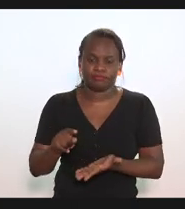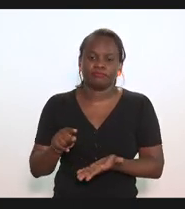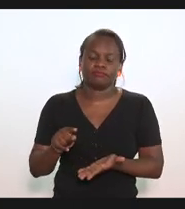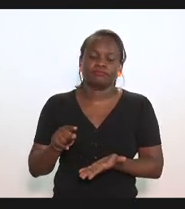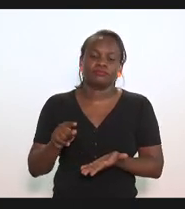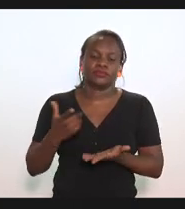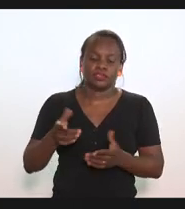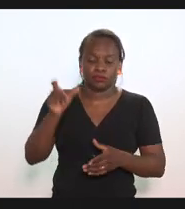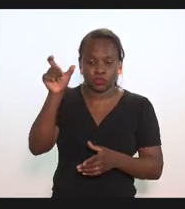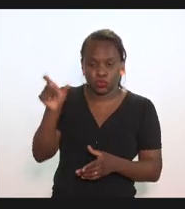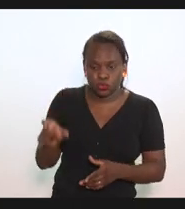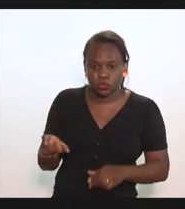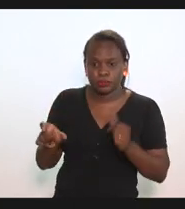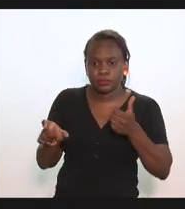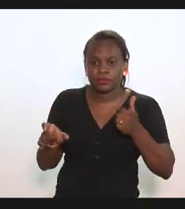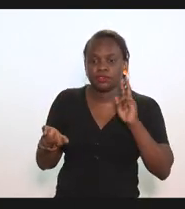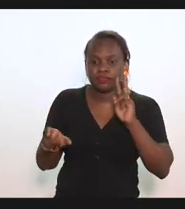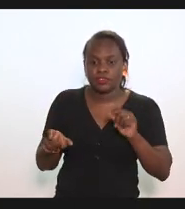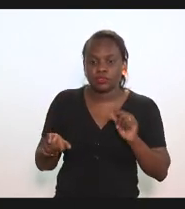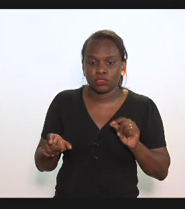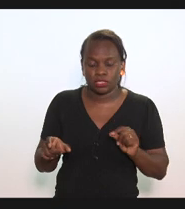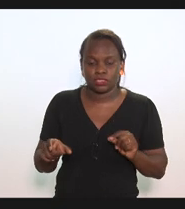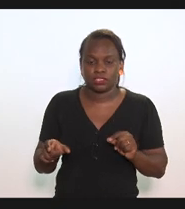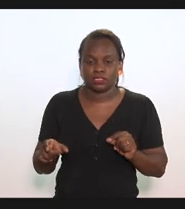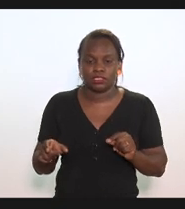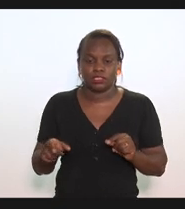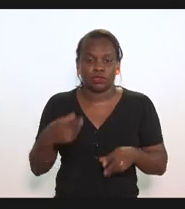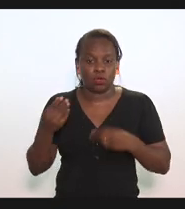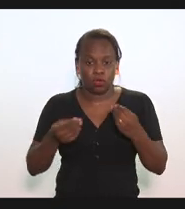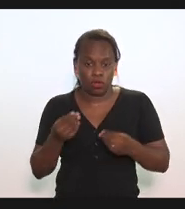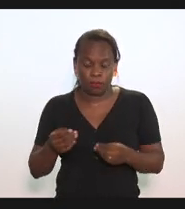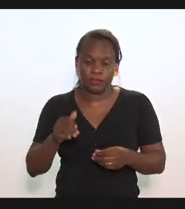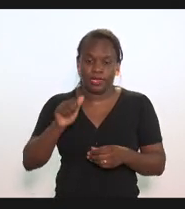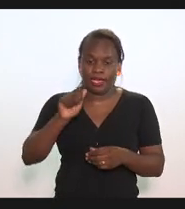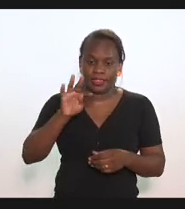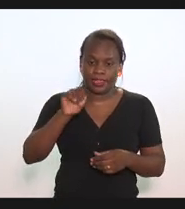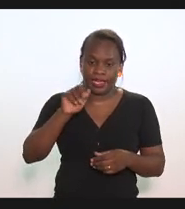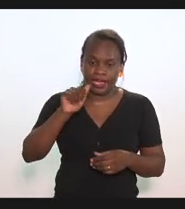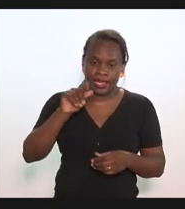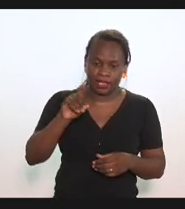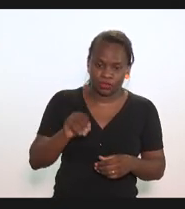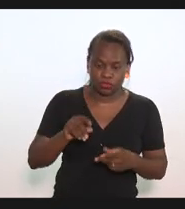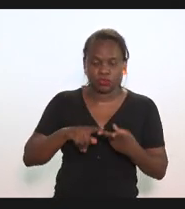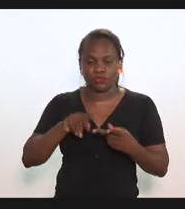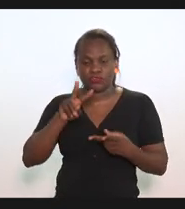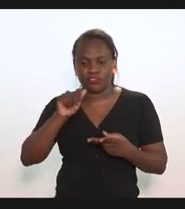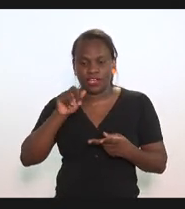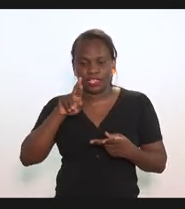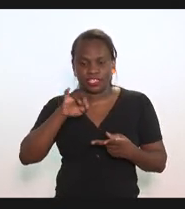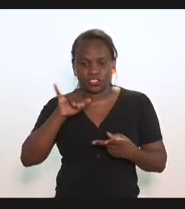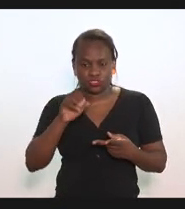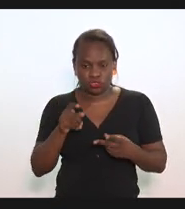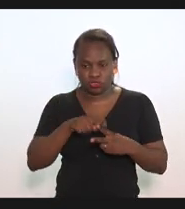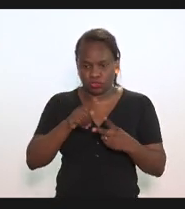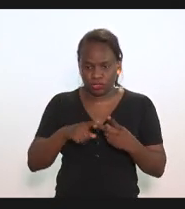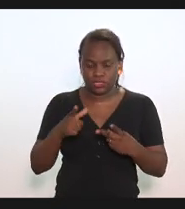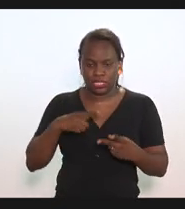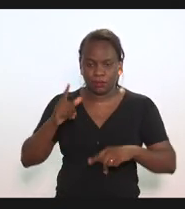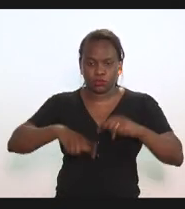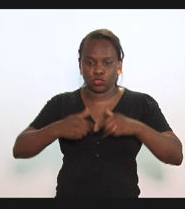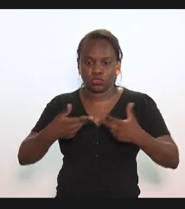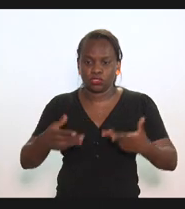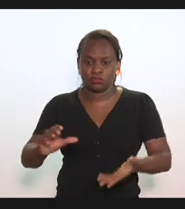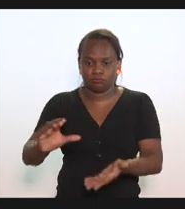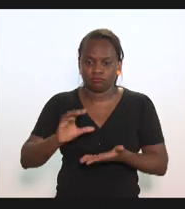na primeira coluna, se vê lá como o atacado e o varejo se comportam recebendo produto. Então, ele